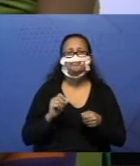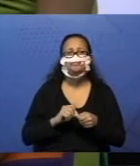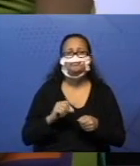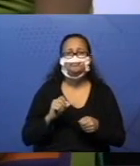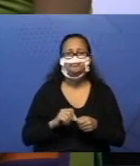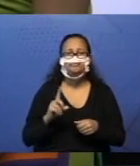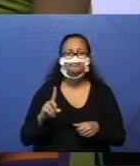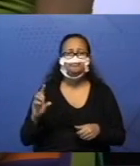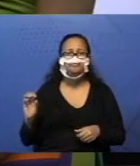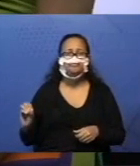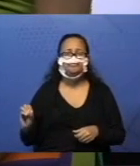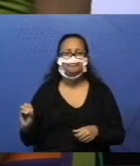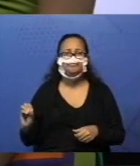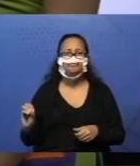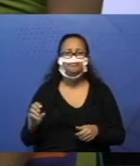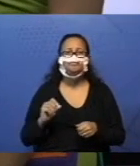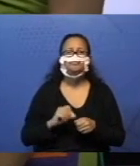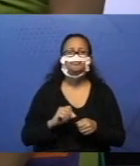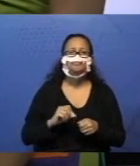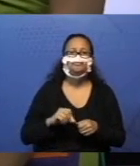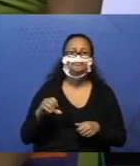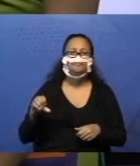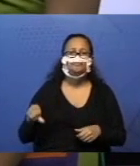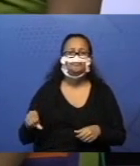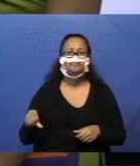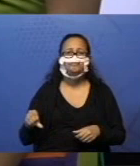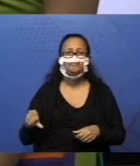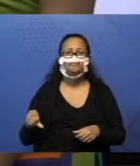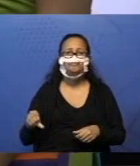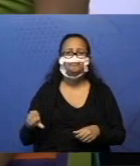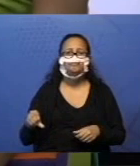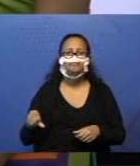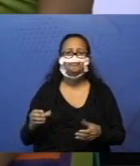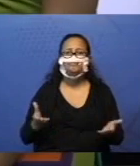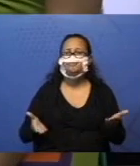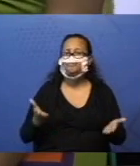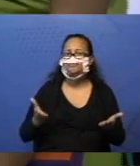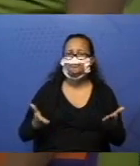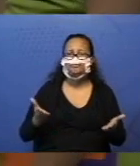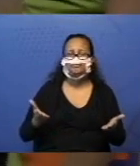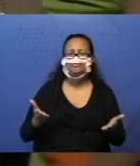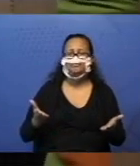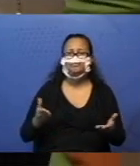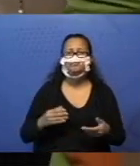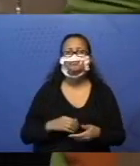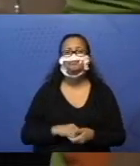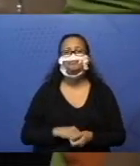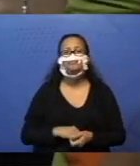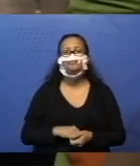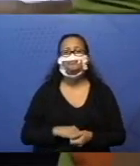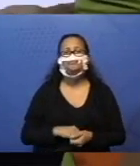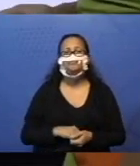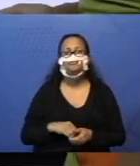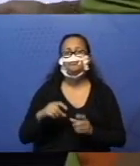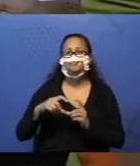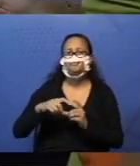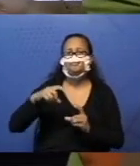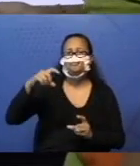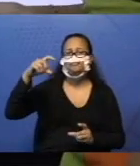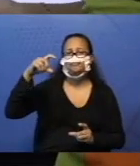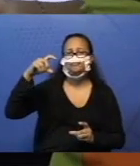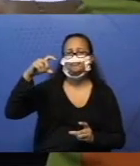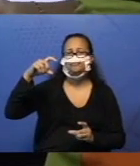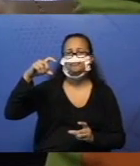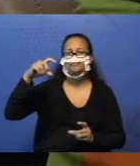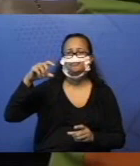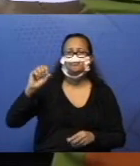o 10, fizemos o 9. Qual vai ser o próximo? Vocês já sabem, né? A barrinha que vale?